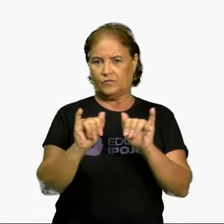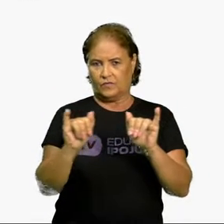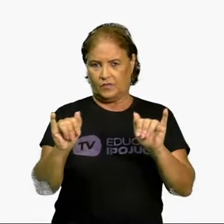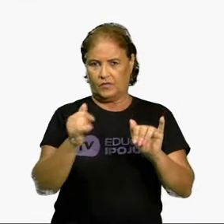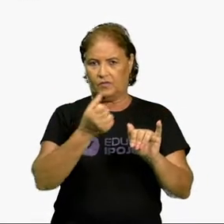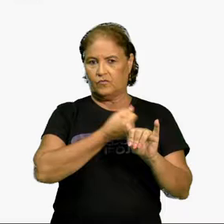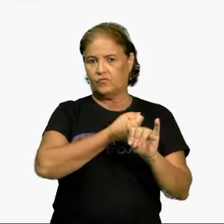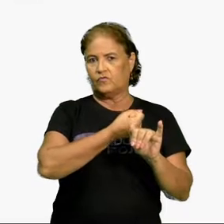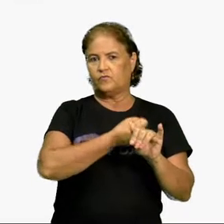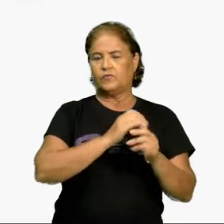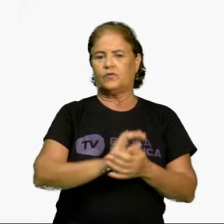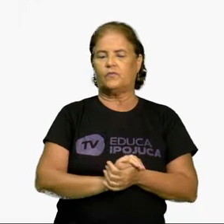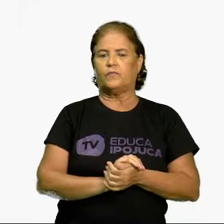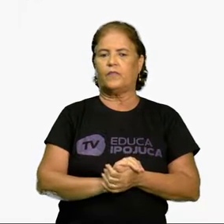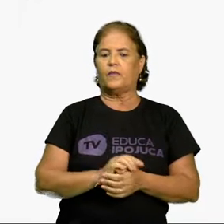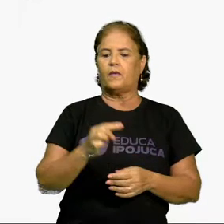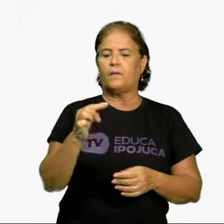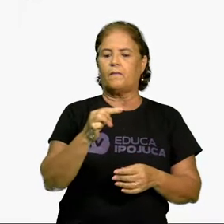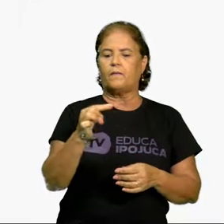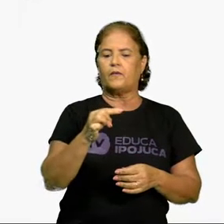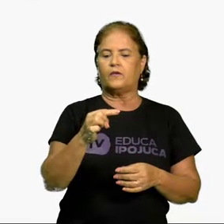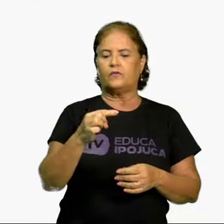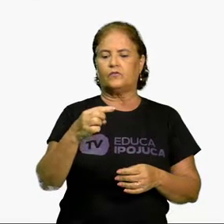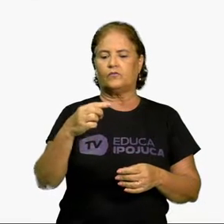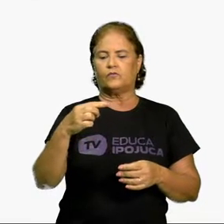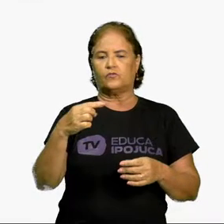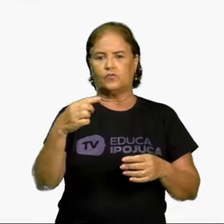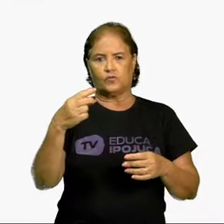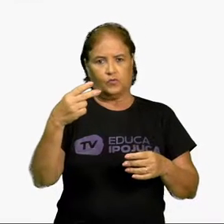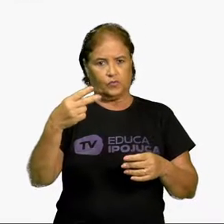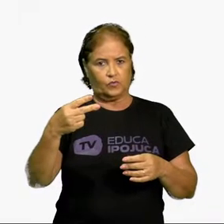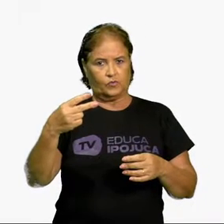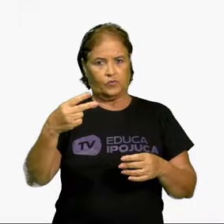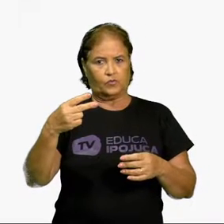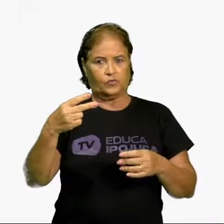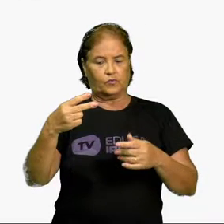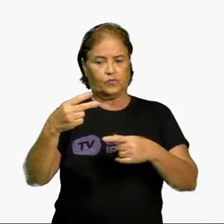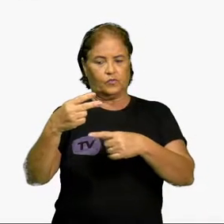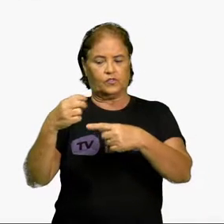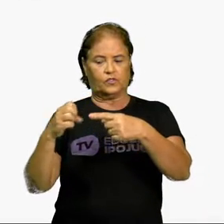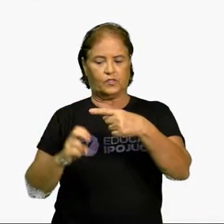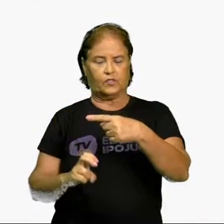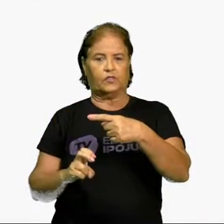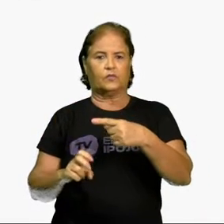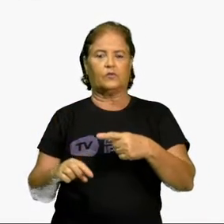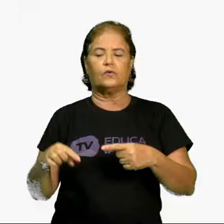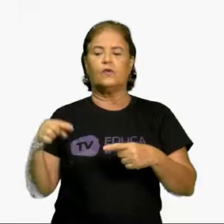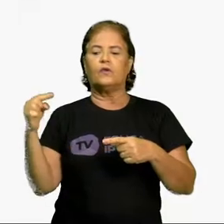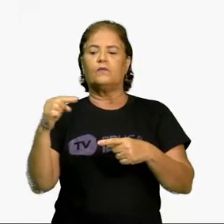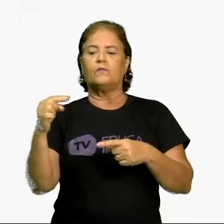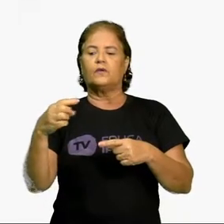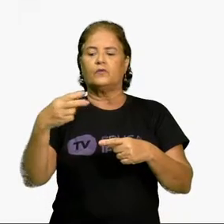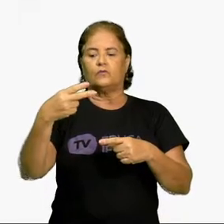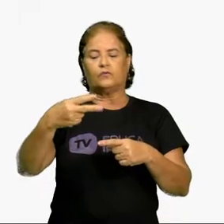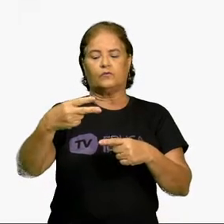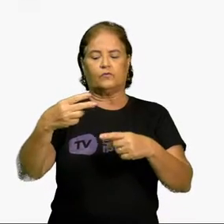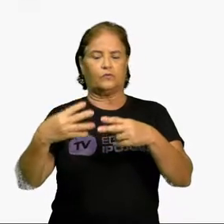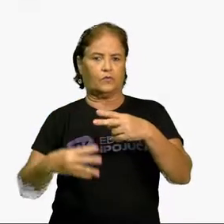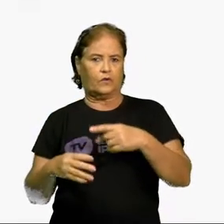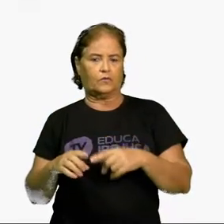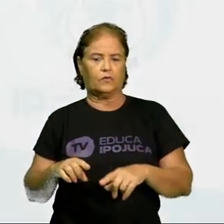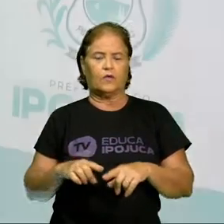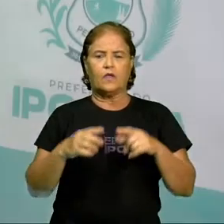números. Menos 2 quinto e 3 quinto. Menos 2 quinto, bem simples. Se você dividir